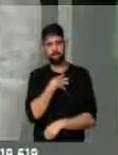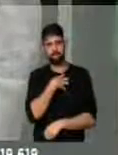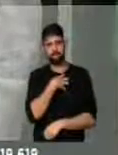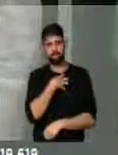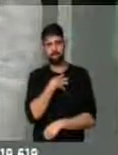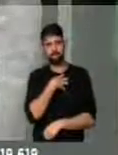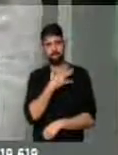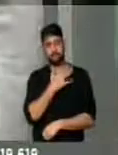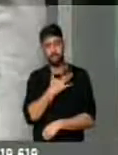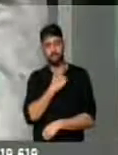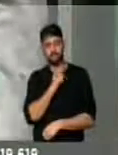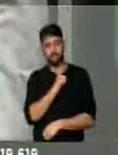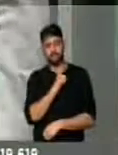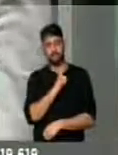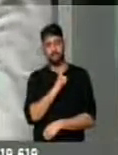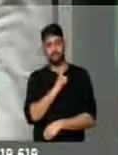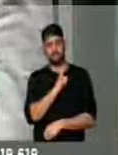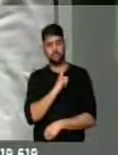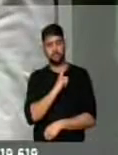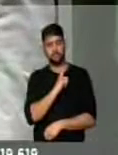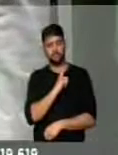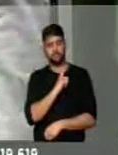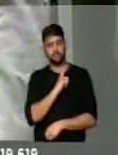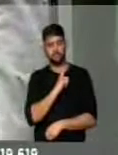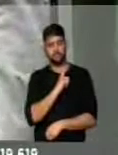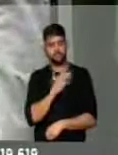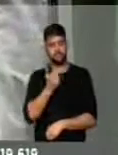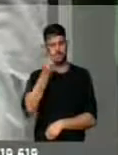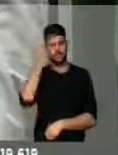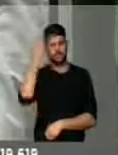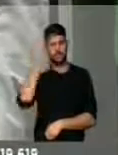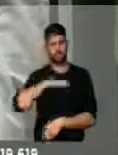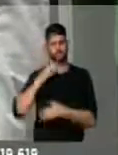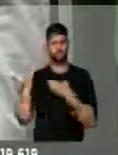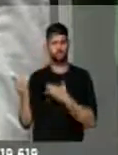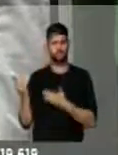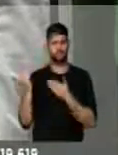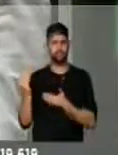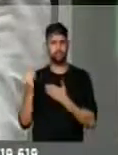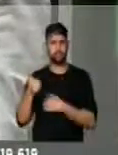Eu tenho, desde a minha juventude,